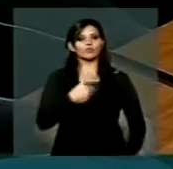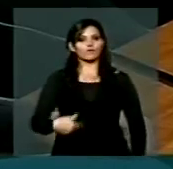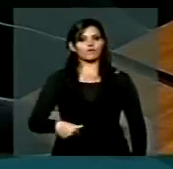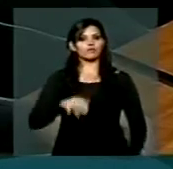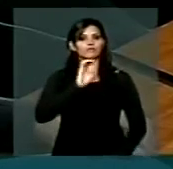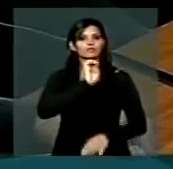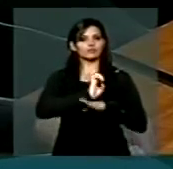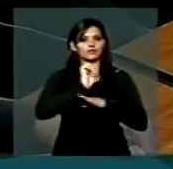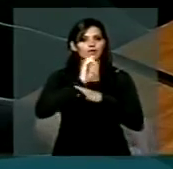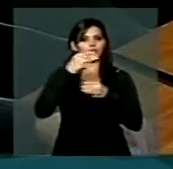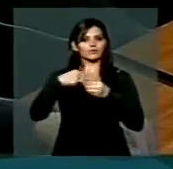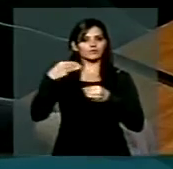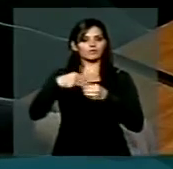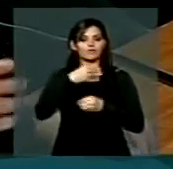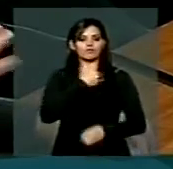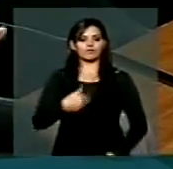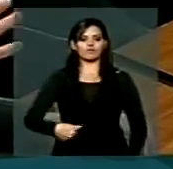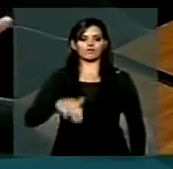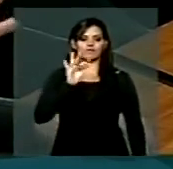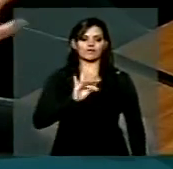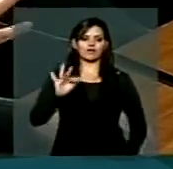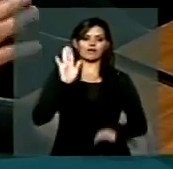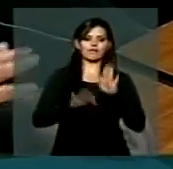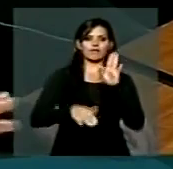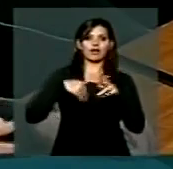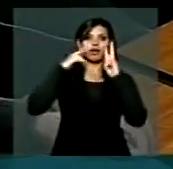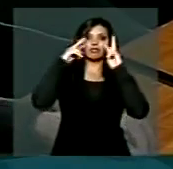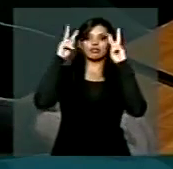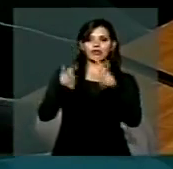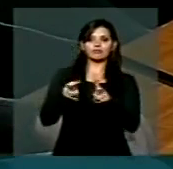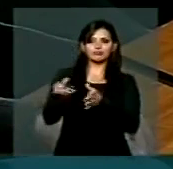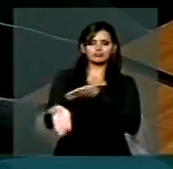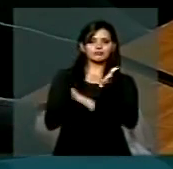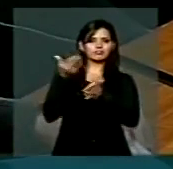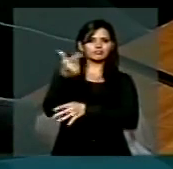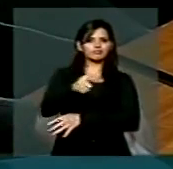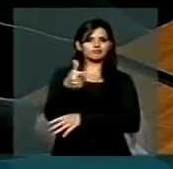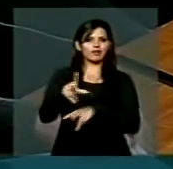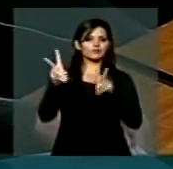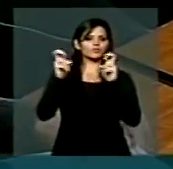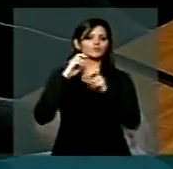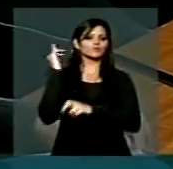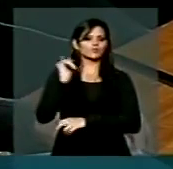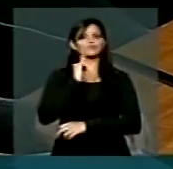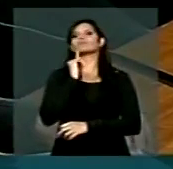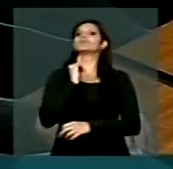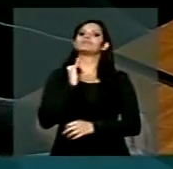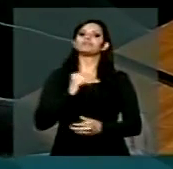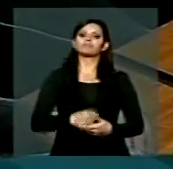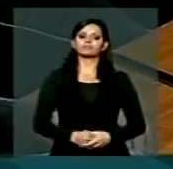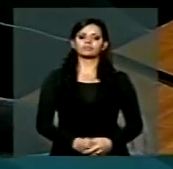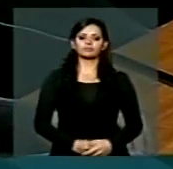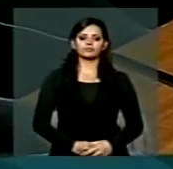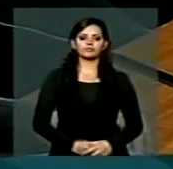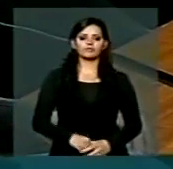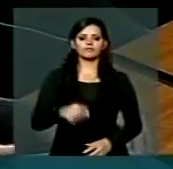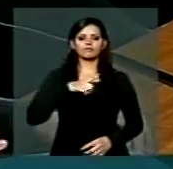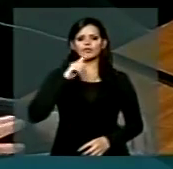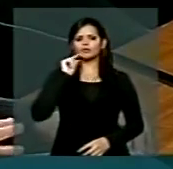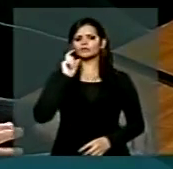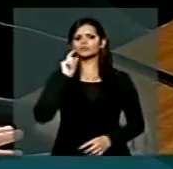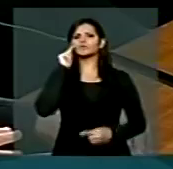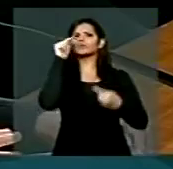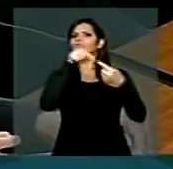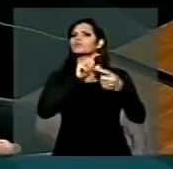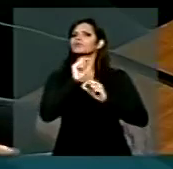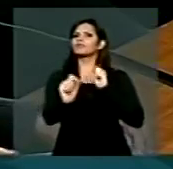não só este governo, às vezes não está muito atento a este assunto importante e que tem tudo a ver com